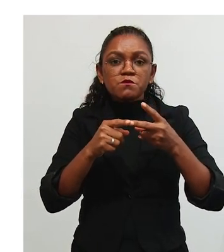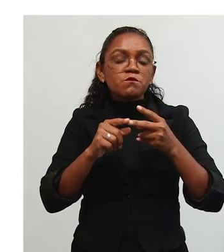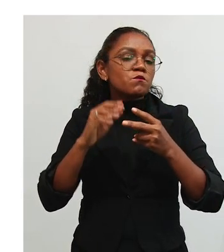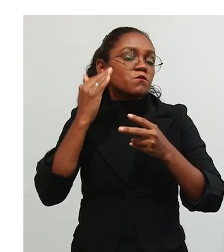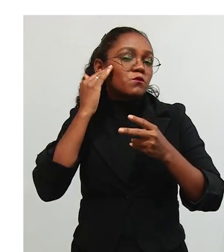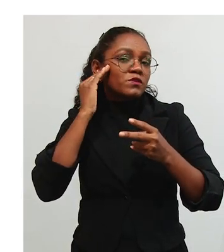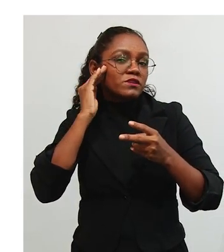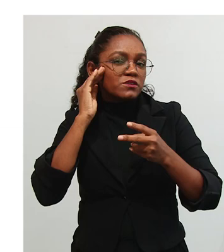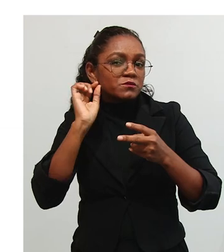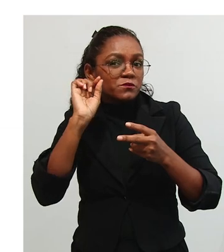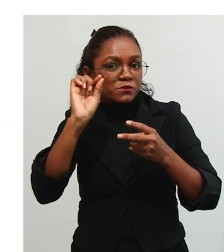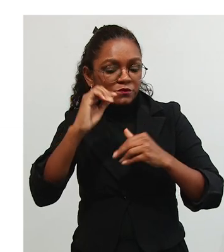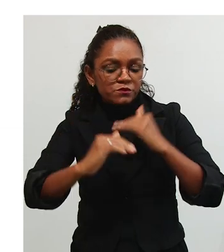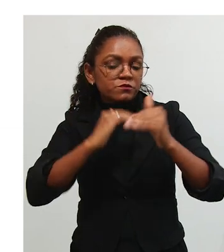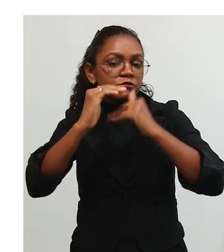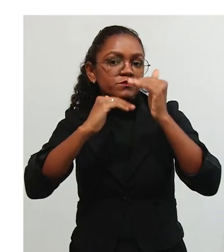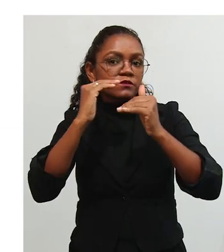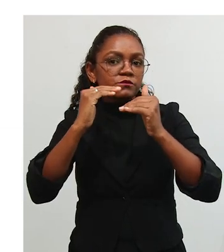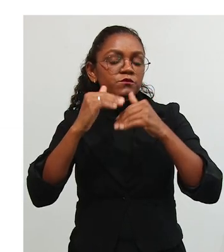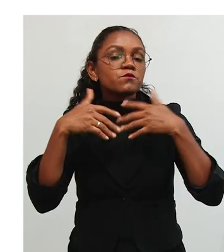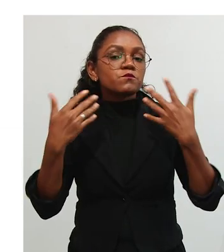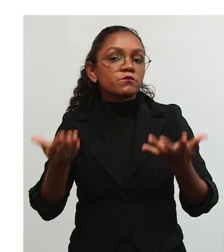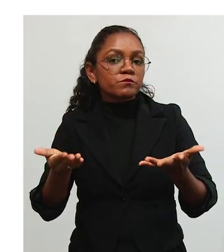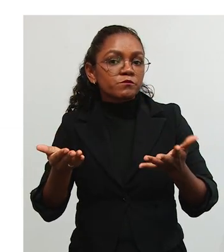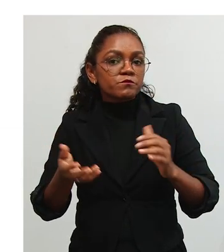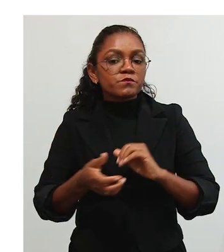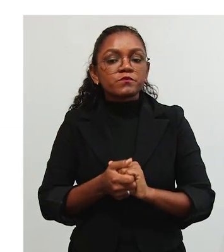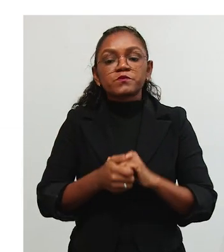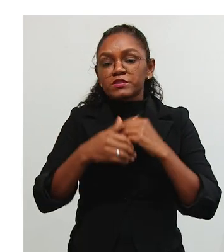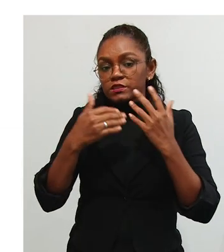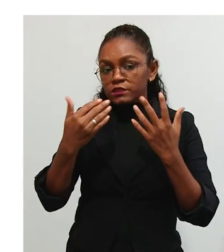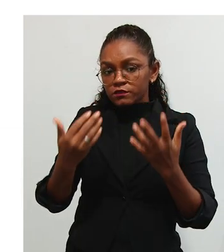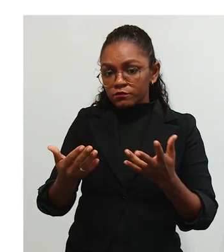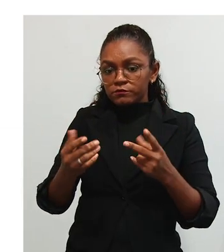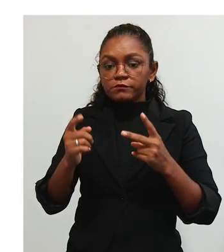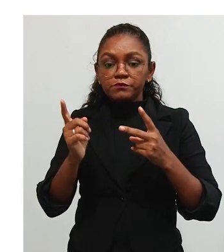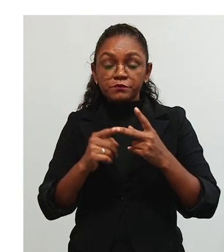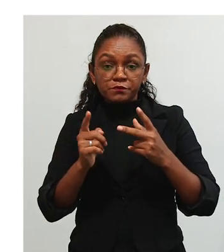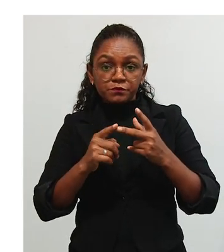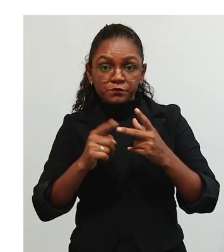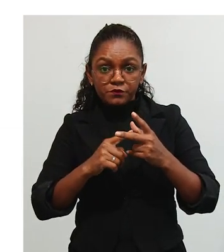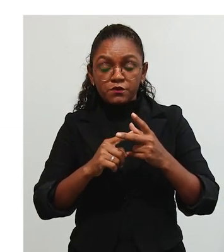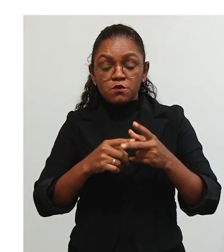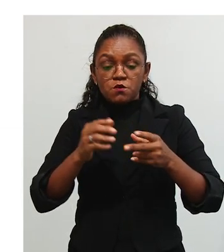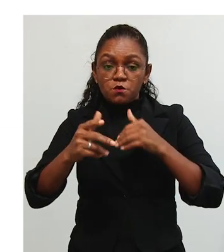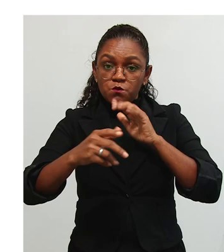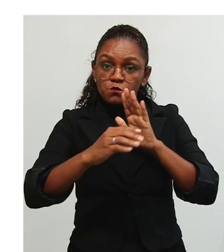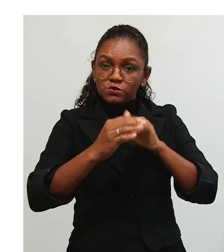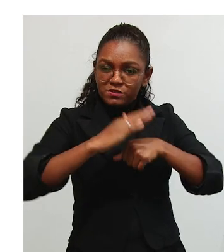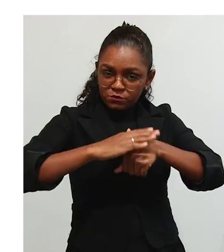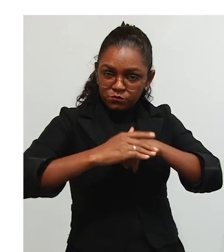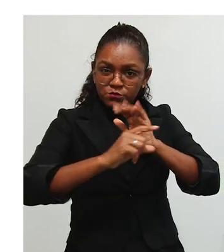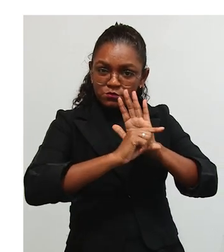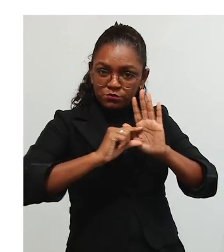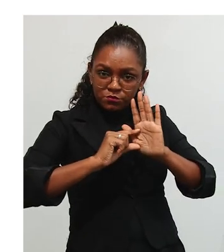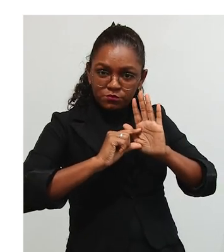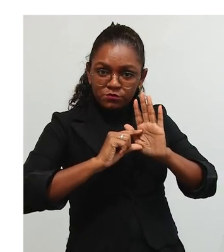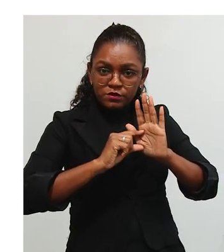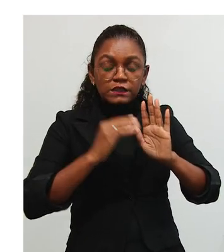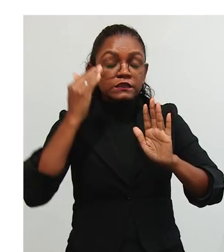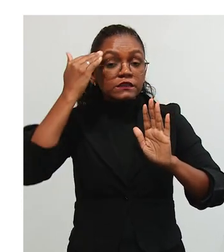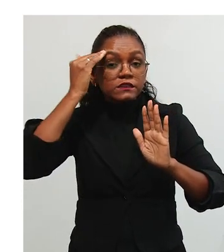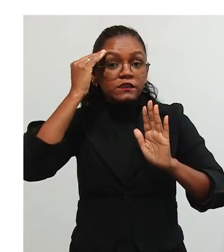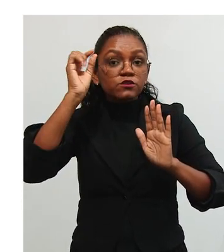concepção, qual que é o entendimento, então, de desenvolvimento? Nessa concepção, os